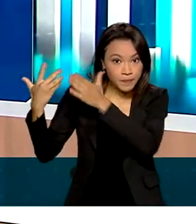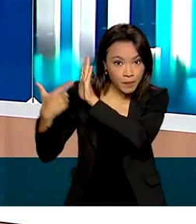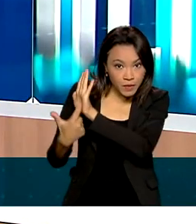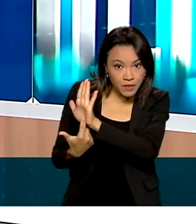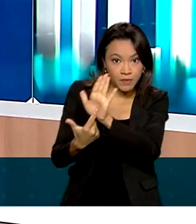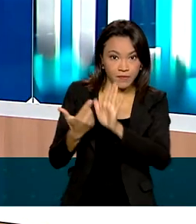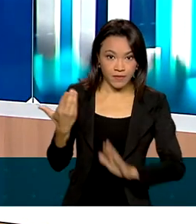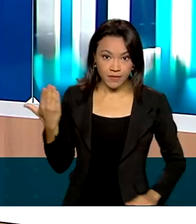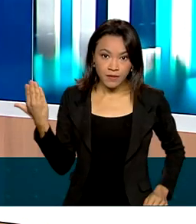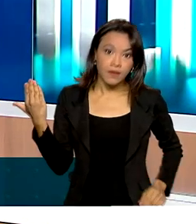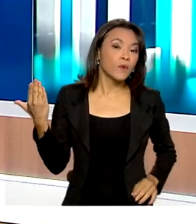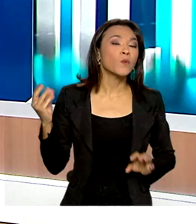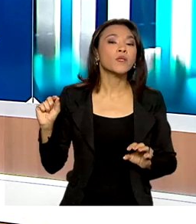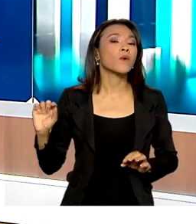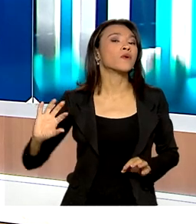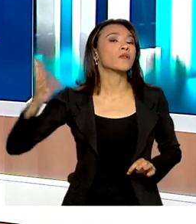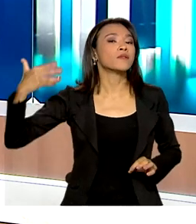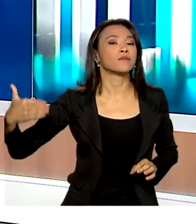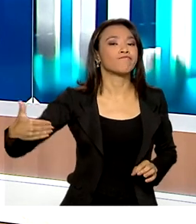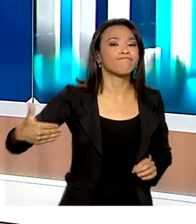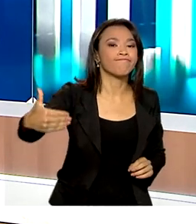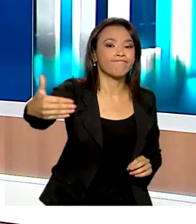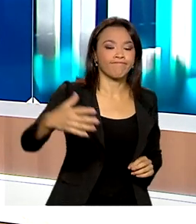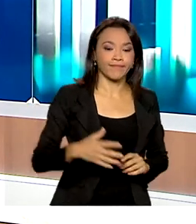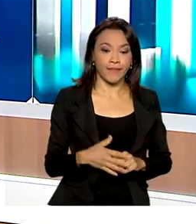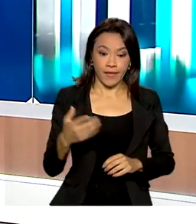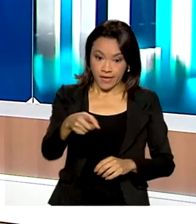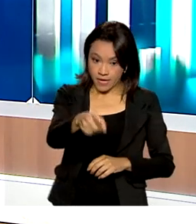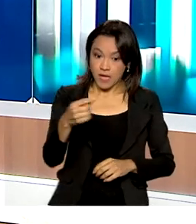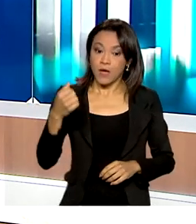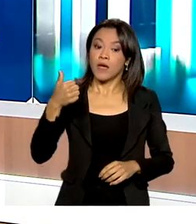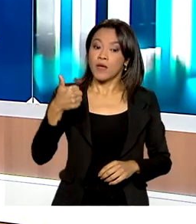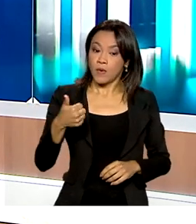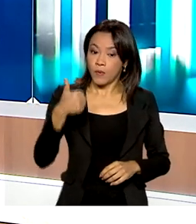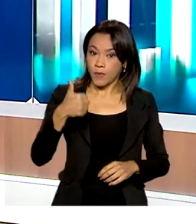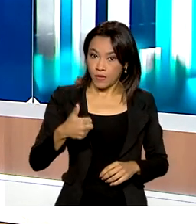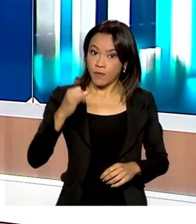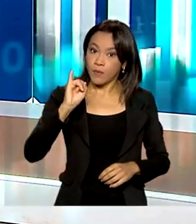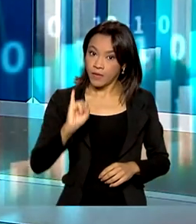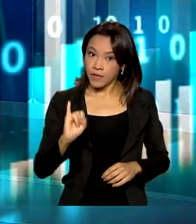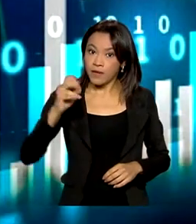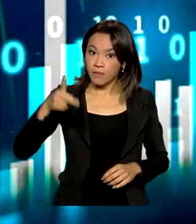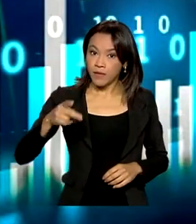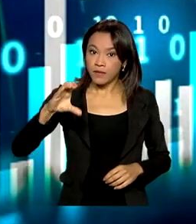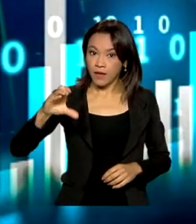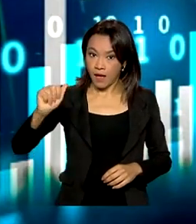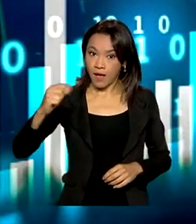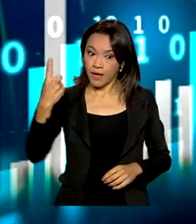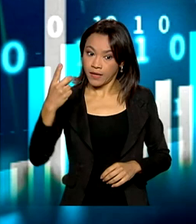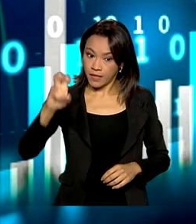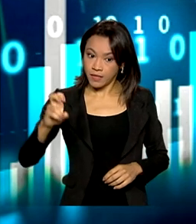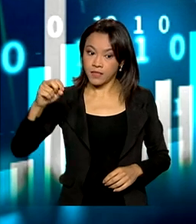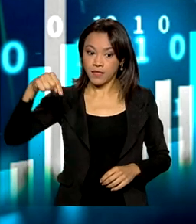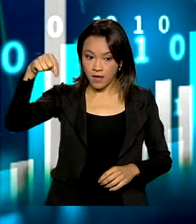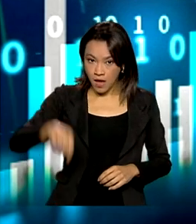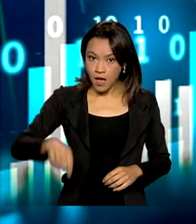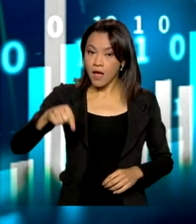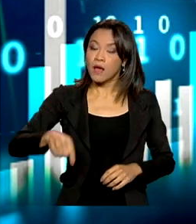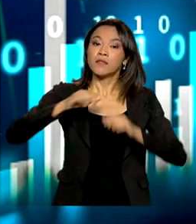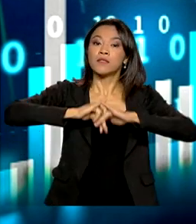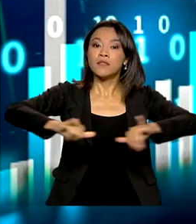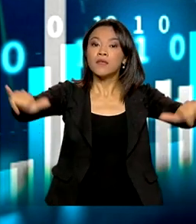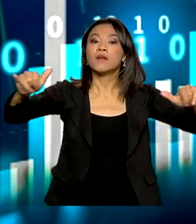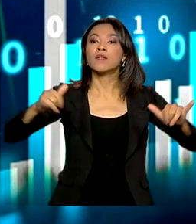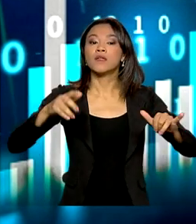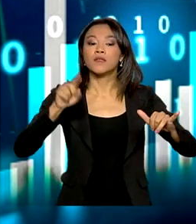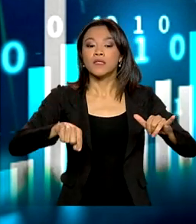telespectador, o que está acontecendo. O IPCA-15 foi divulgado, portanto, esta semana. Ele mede a inflação pelo IPCA